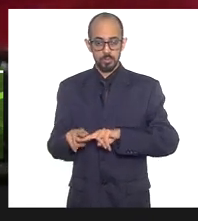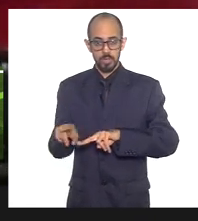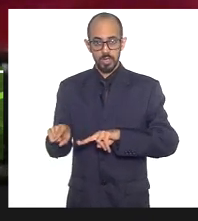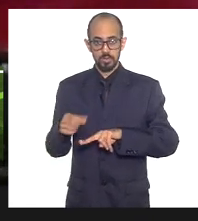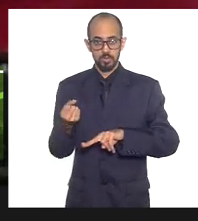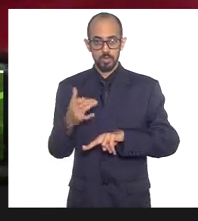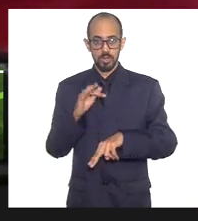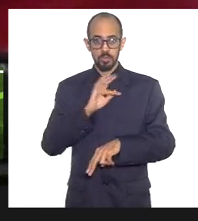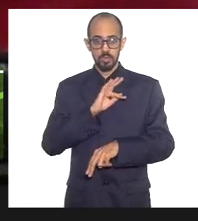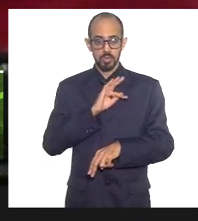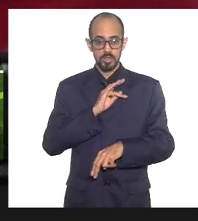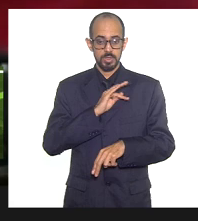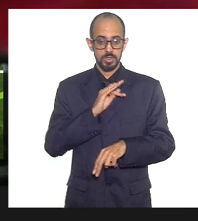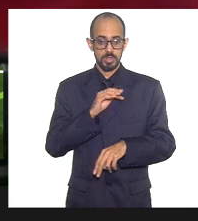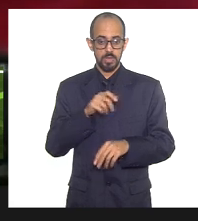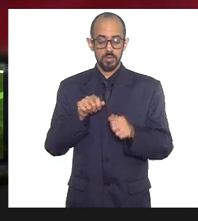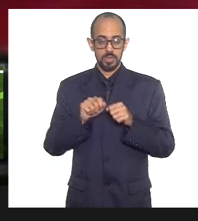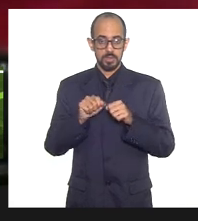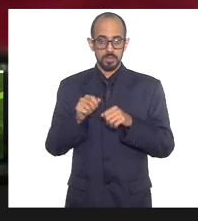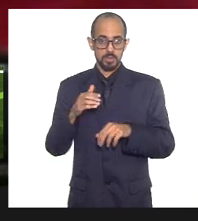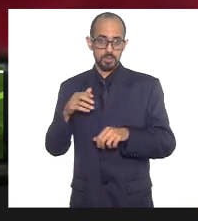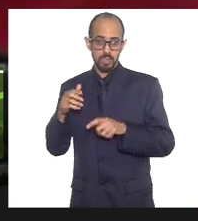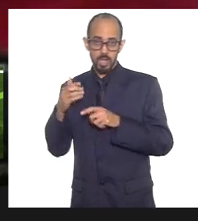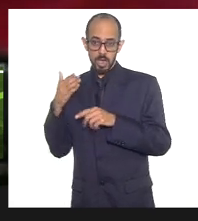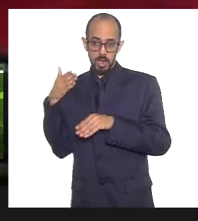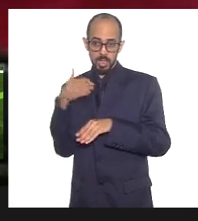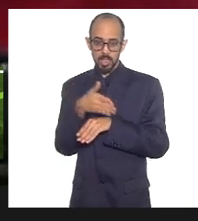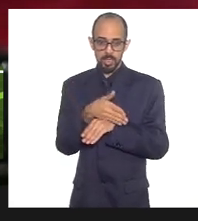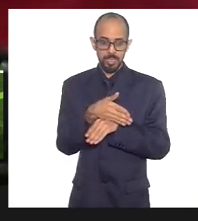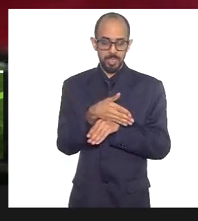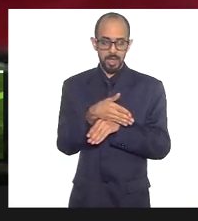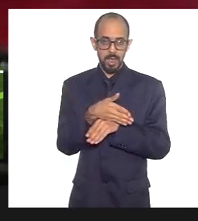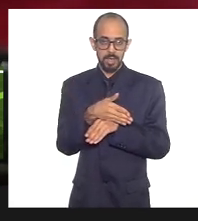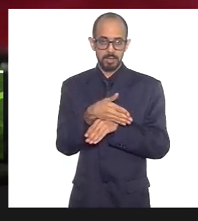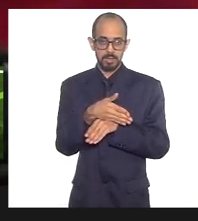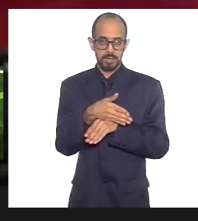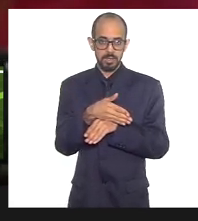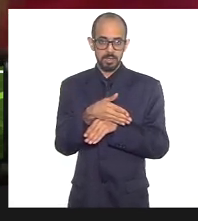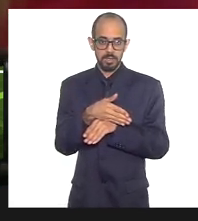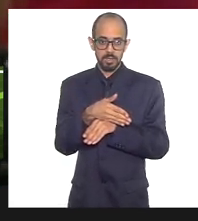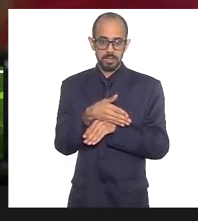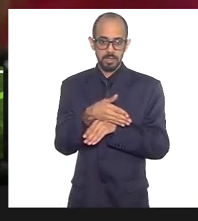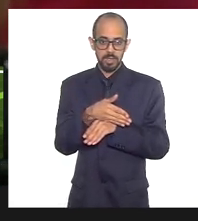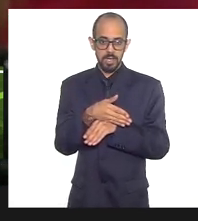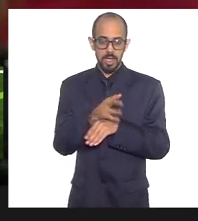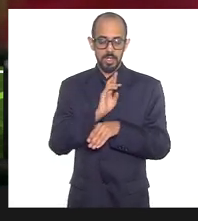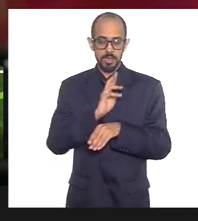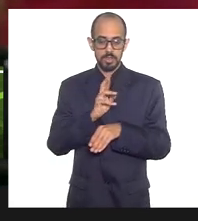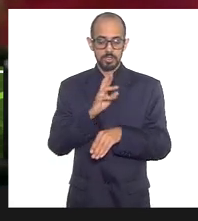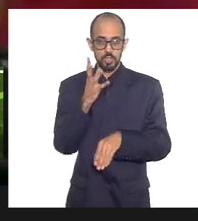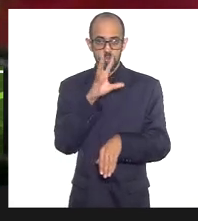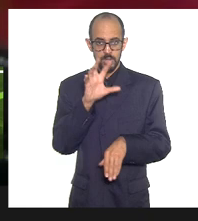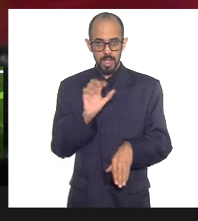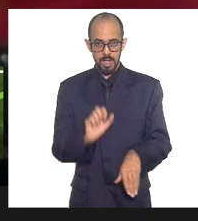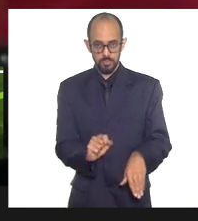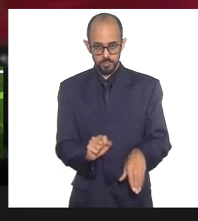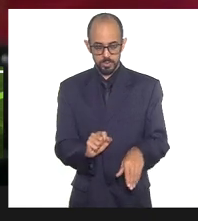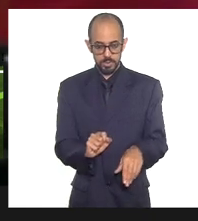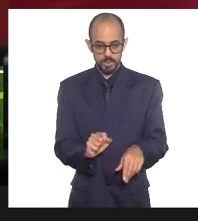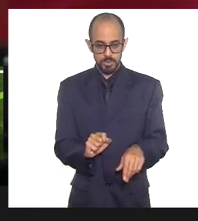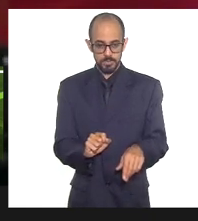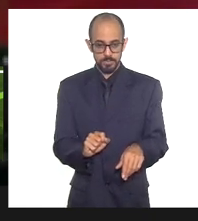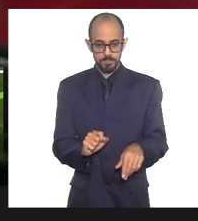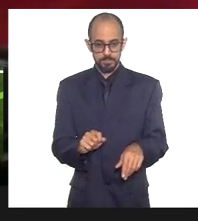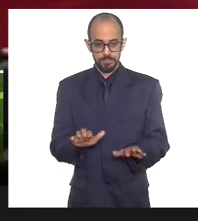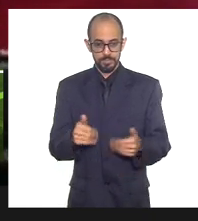fazia o enfrentamento ao culto, perdão, o enfrentamento à religião de matriz africana. Então, o museu